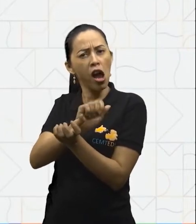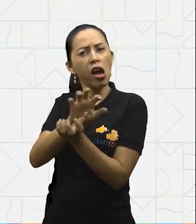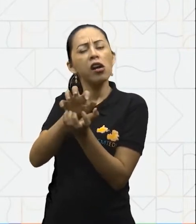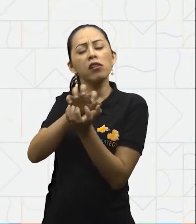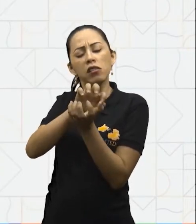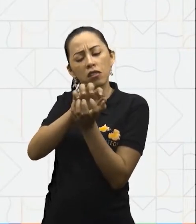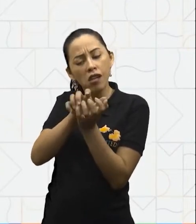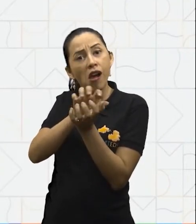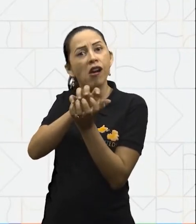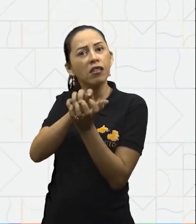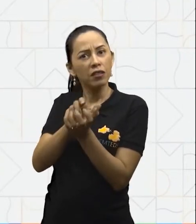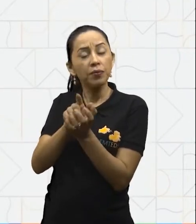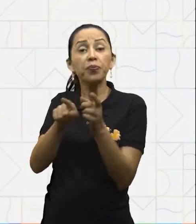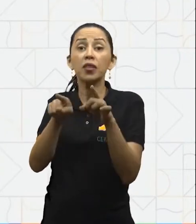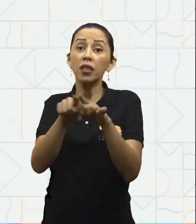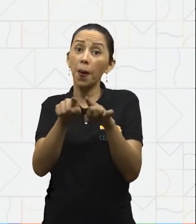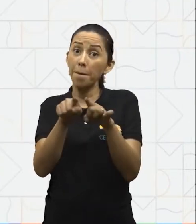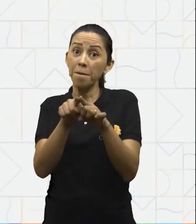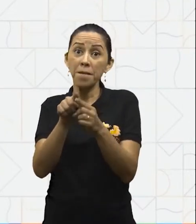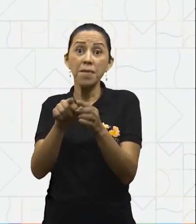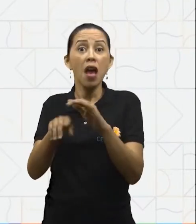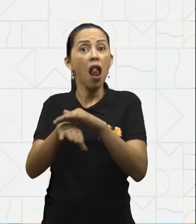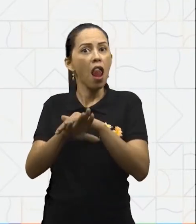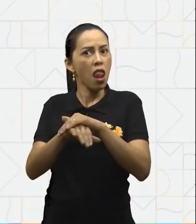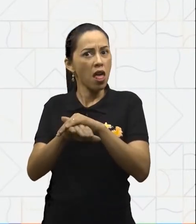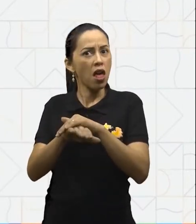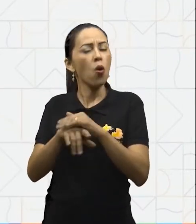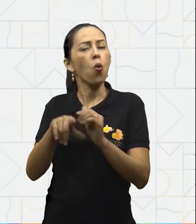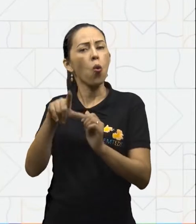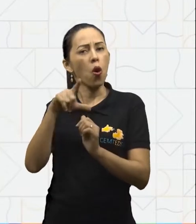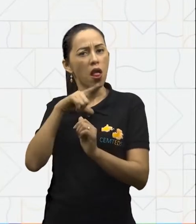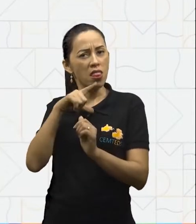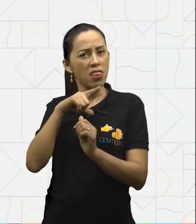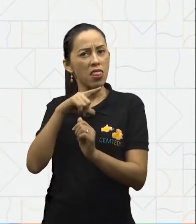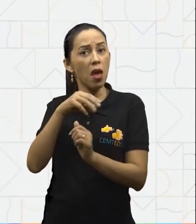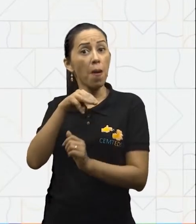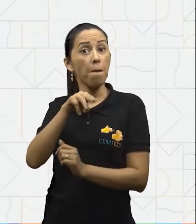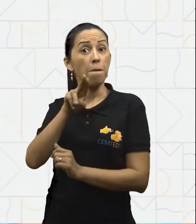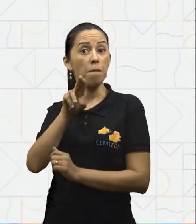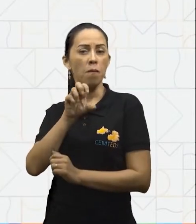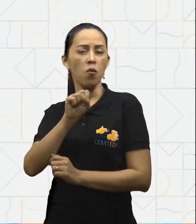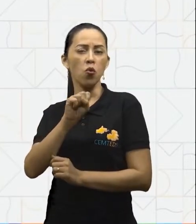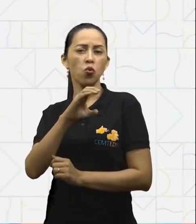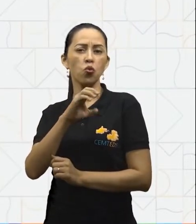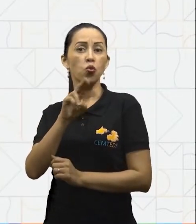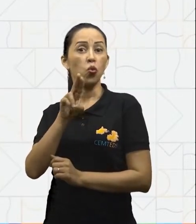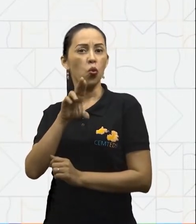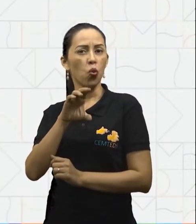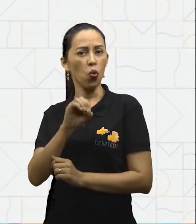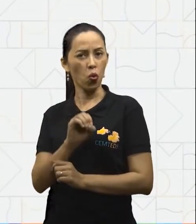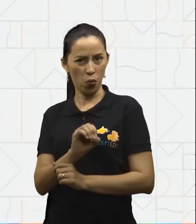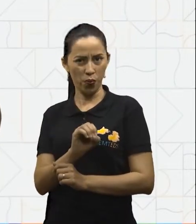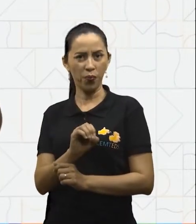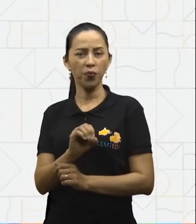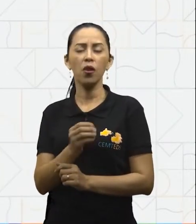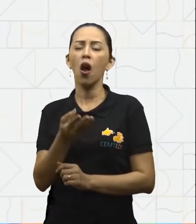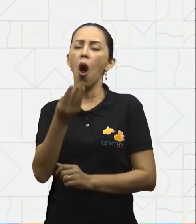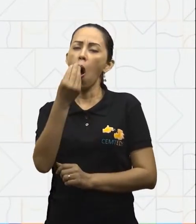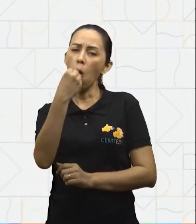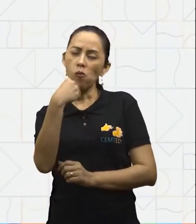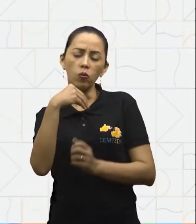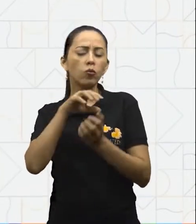muitos músculos, que movem o bolo alimentar em direção aos dentes. Depois de triturado e